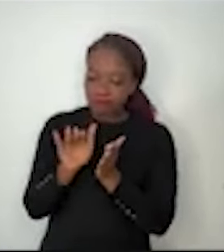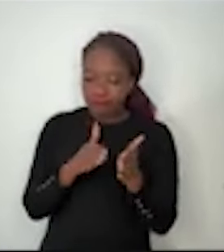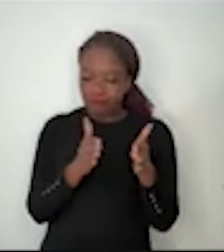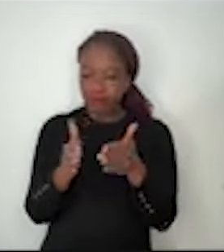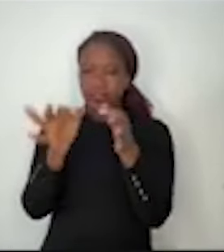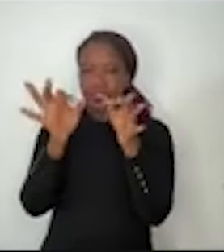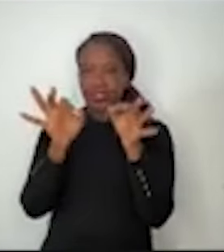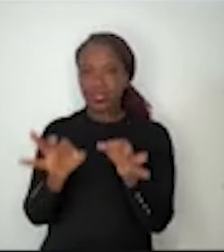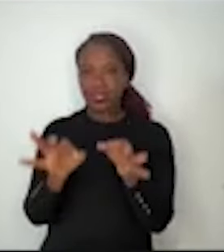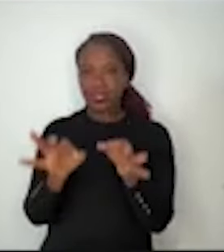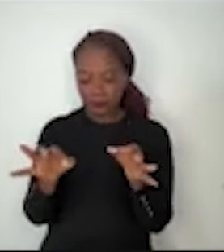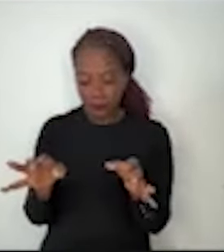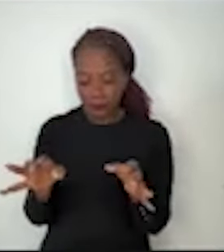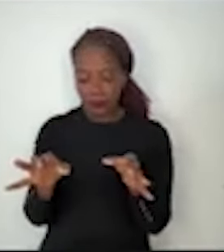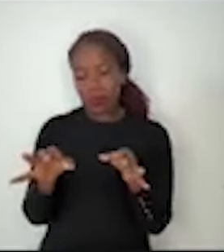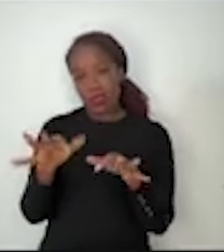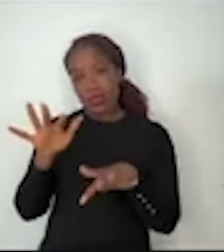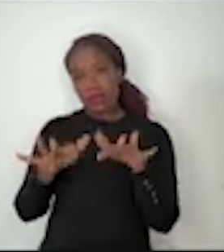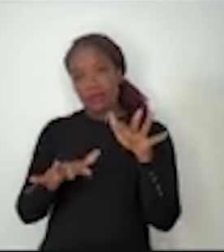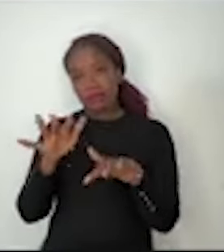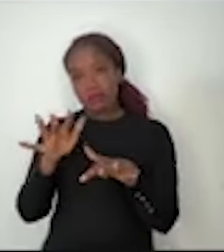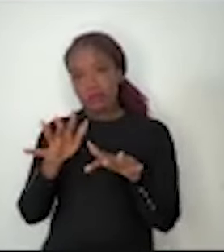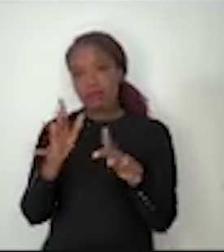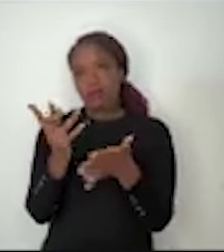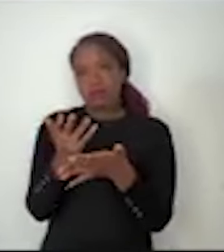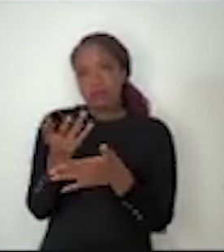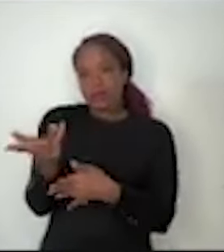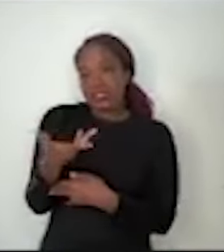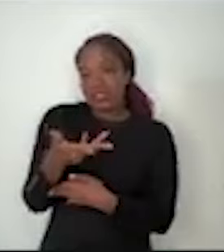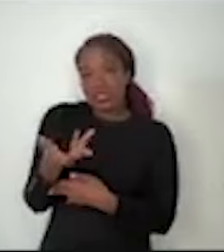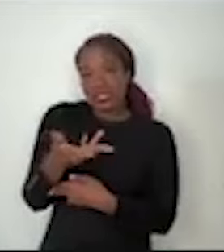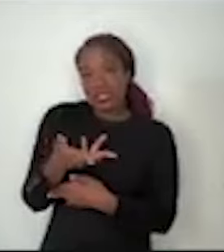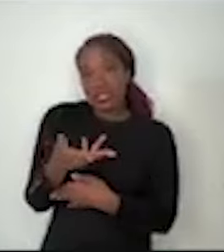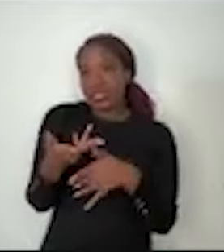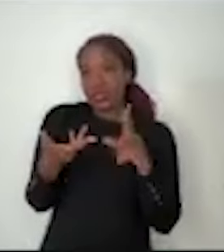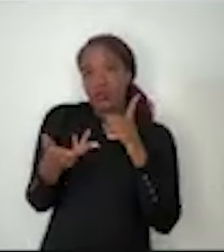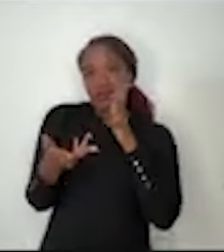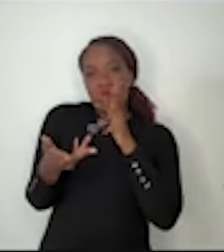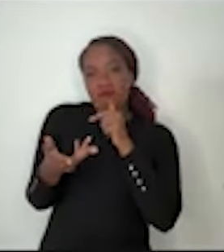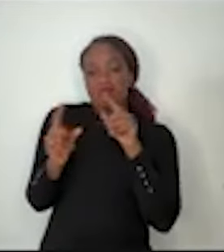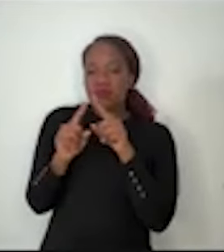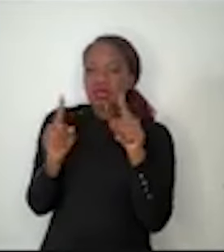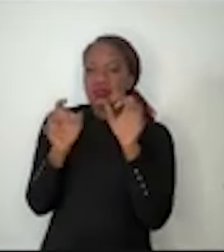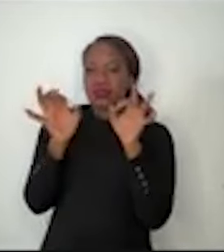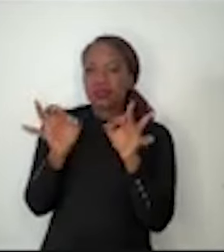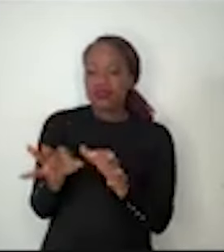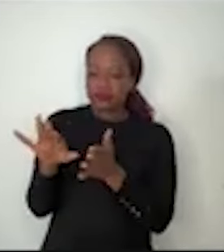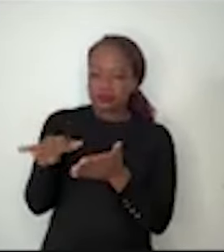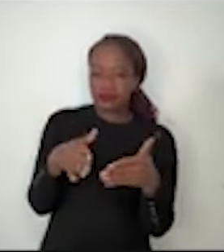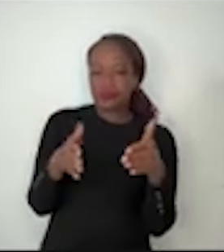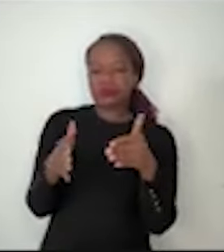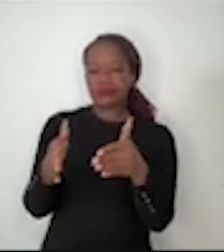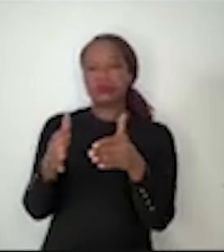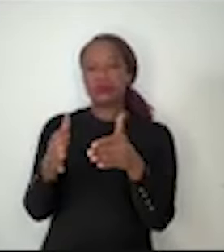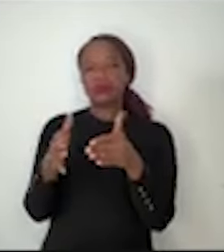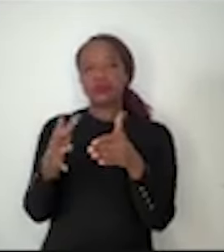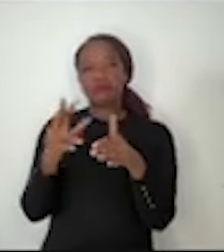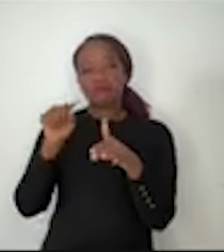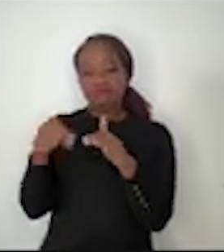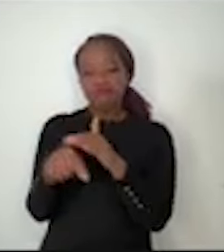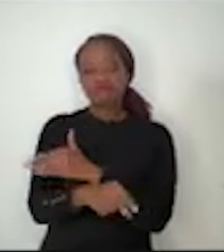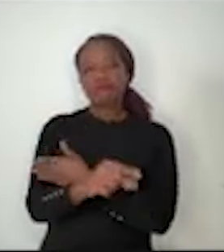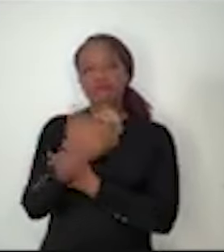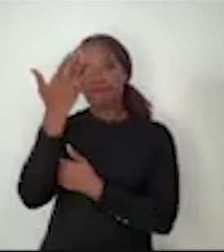quando não na velocidade desejada e portanto a minha convicção mais profunda a minha fé